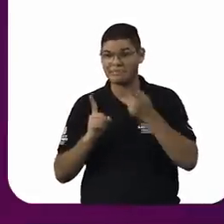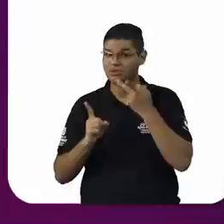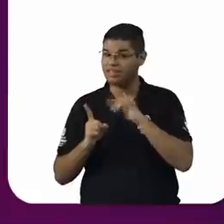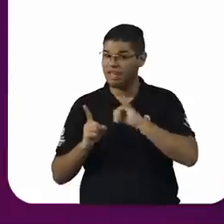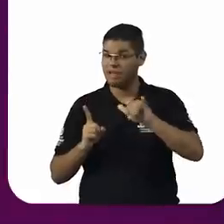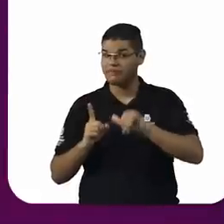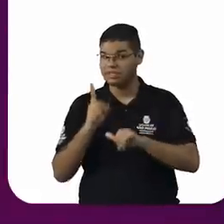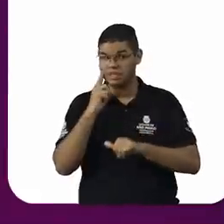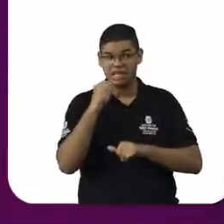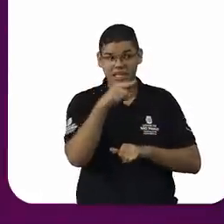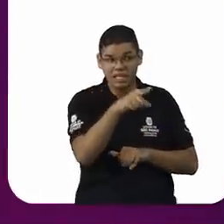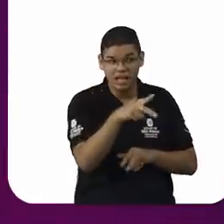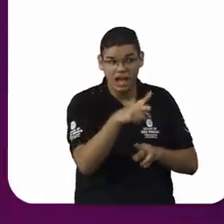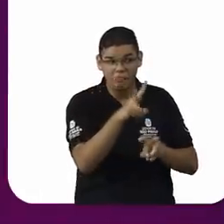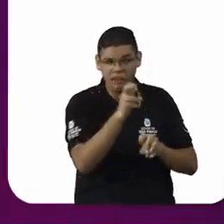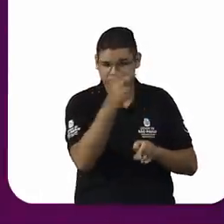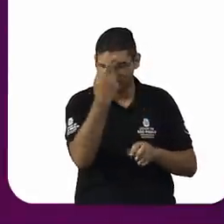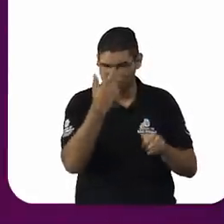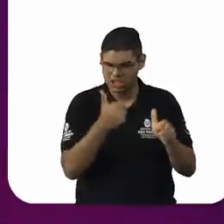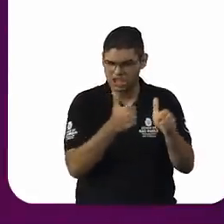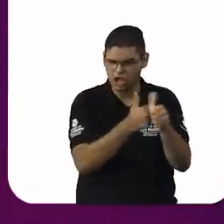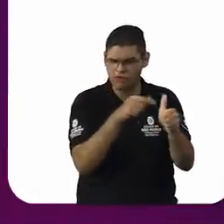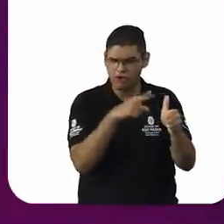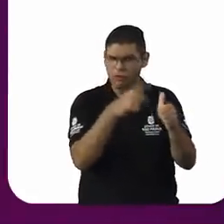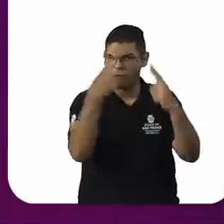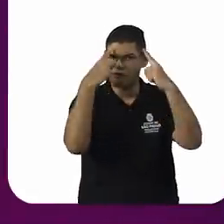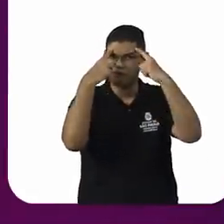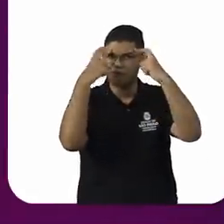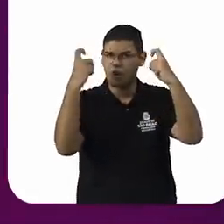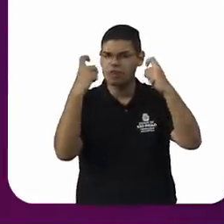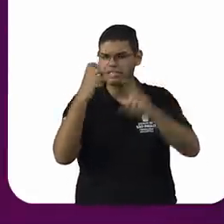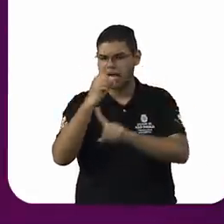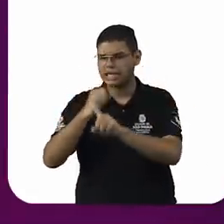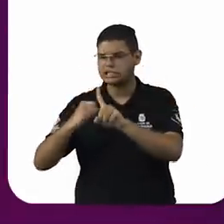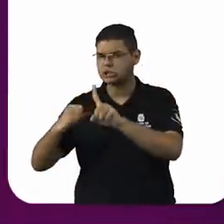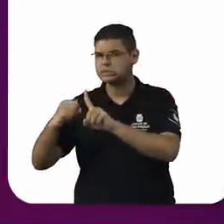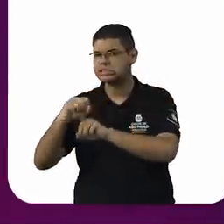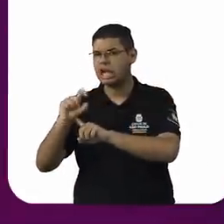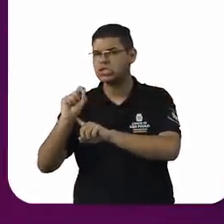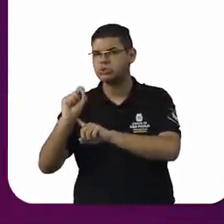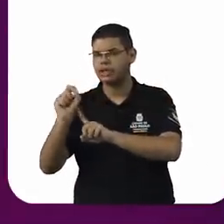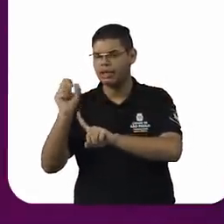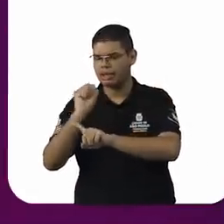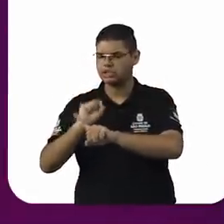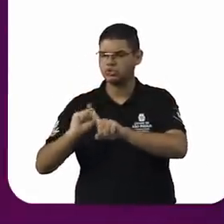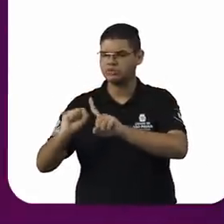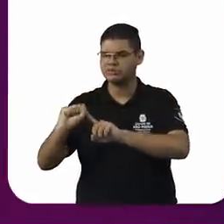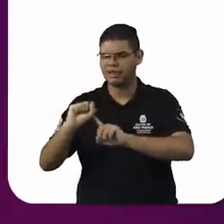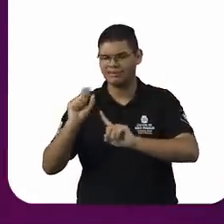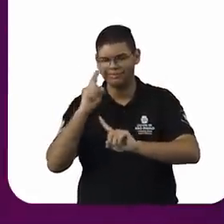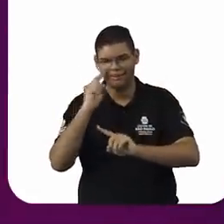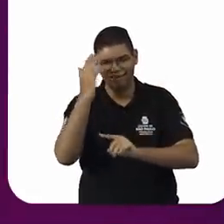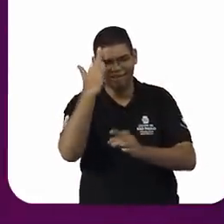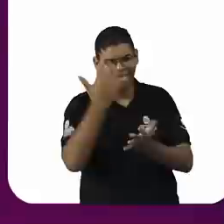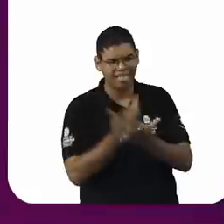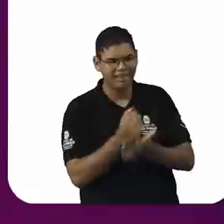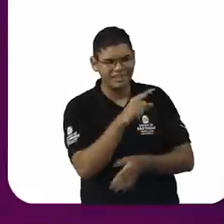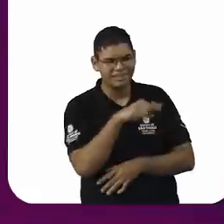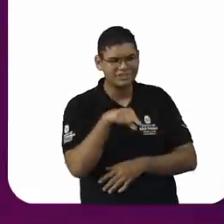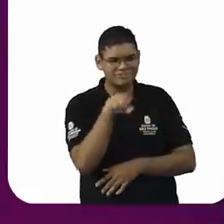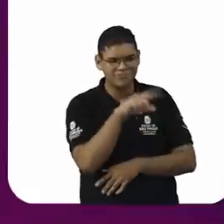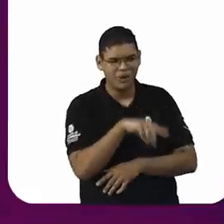perseguição, a sociedade está decidindo com base em somos todos